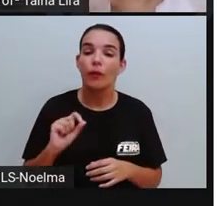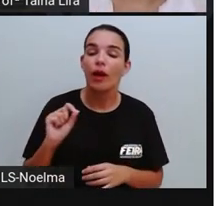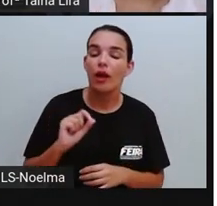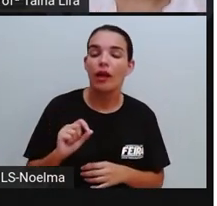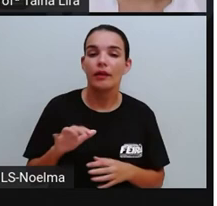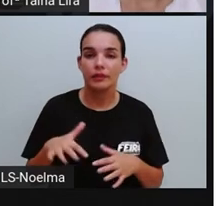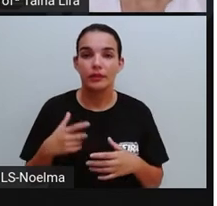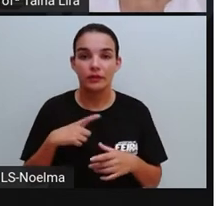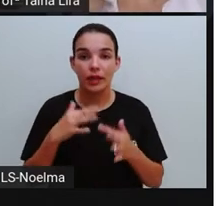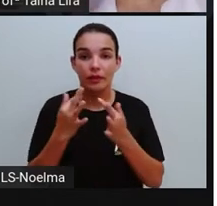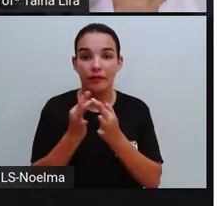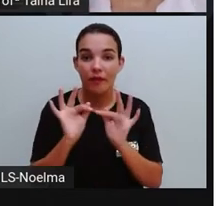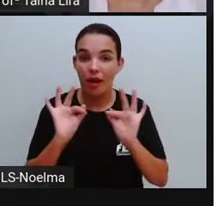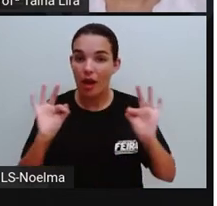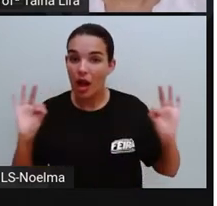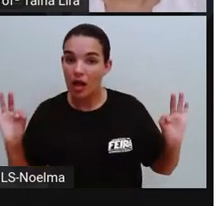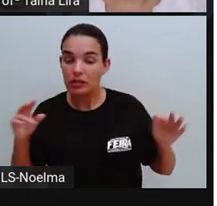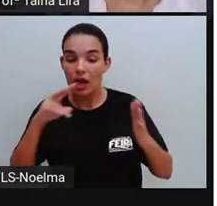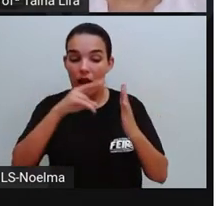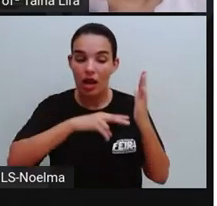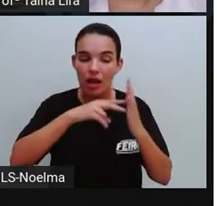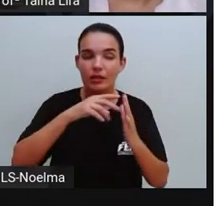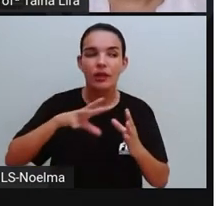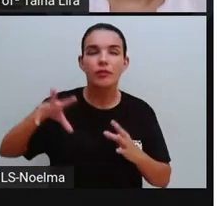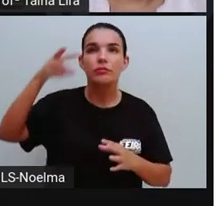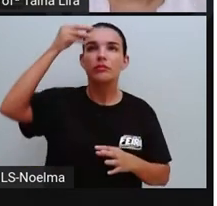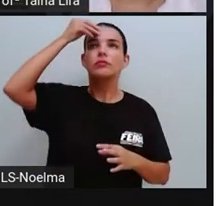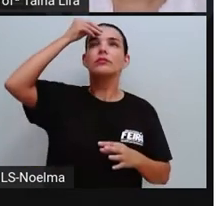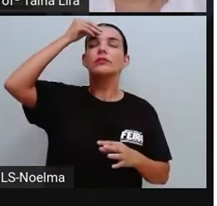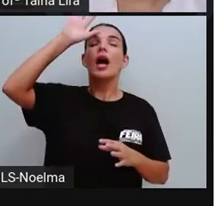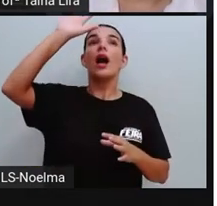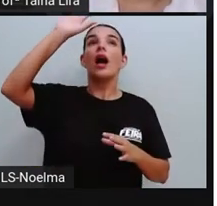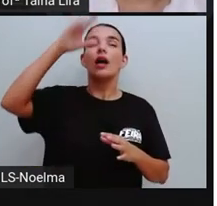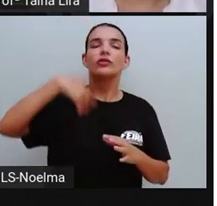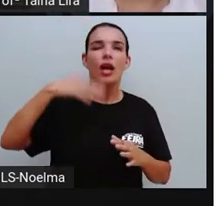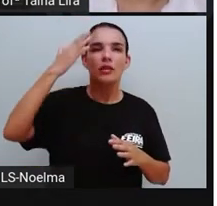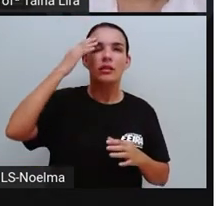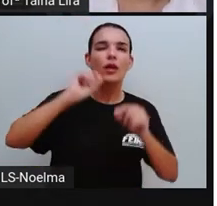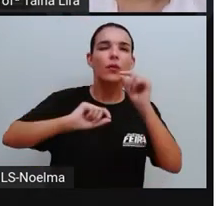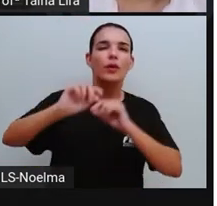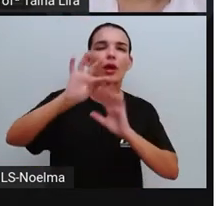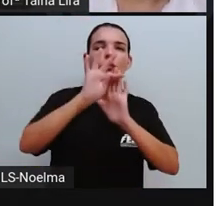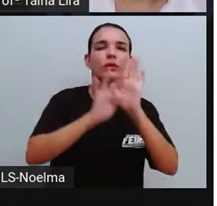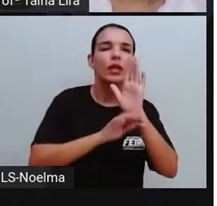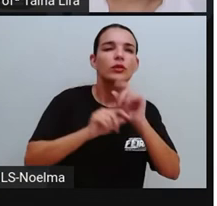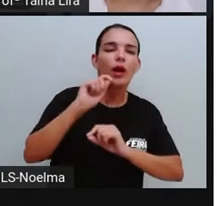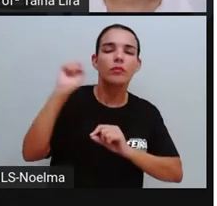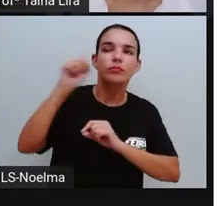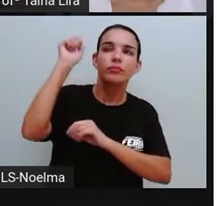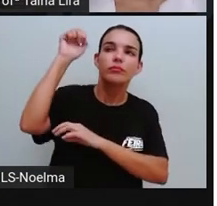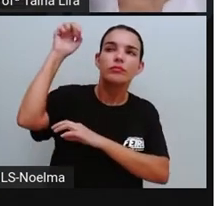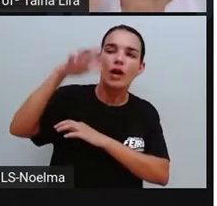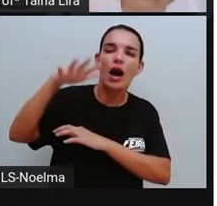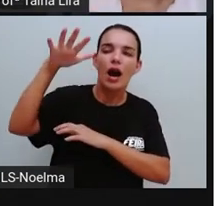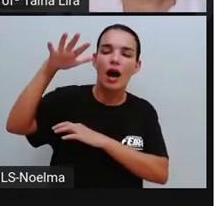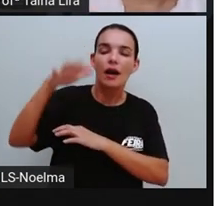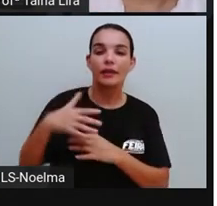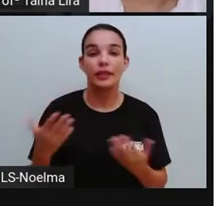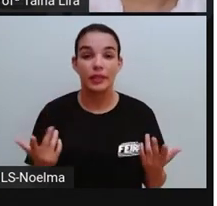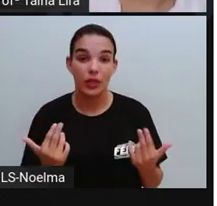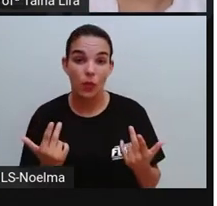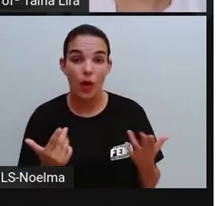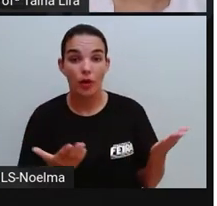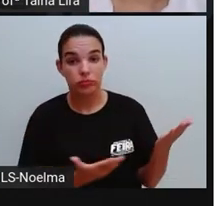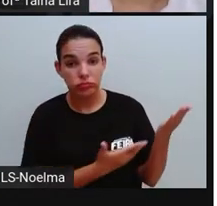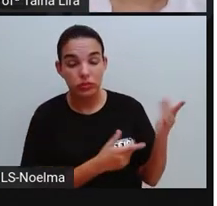expressões que a gente lê e a gente identifica, uma expressão aqui dos contos de fadas. A mesma coisa